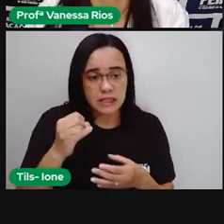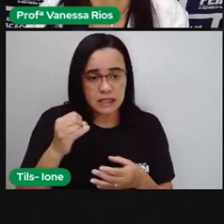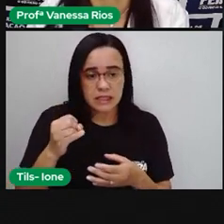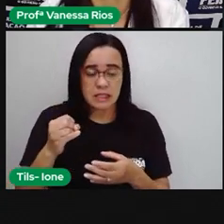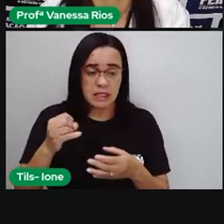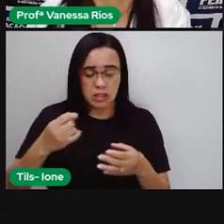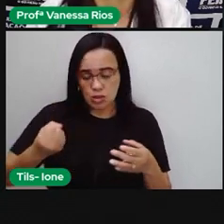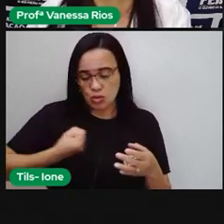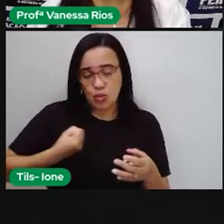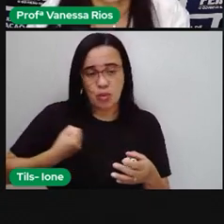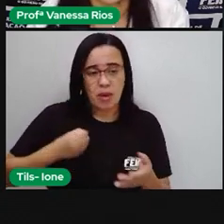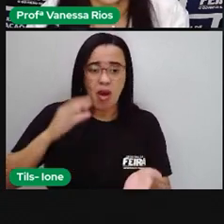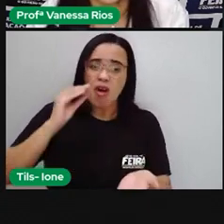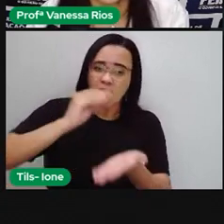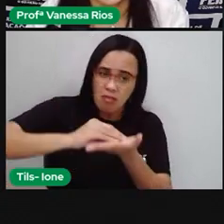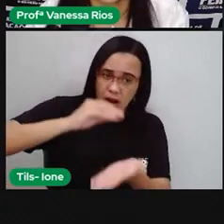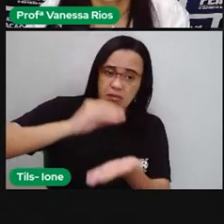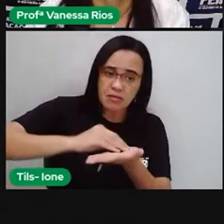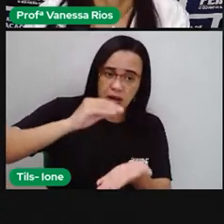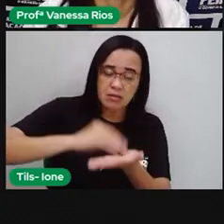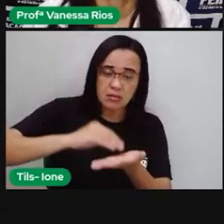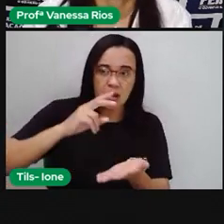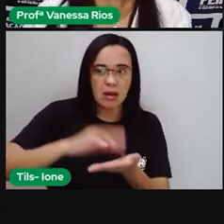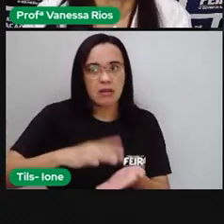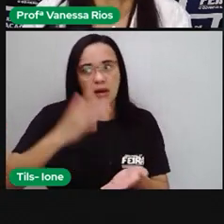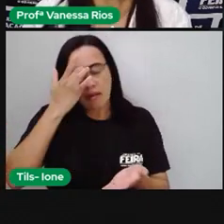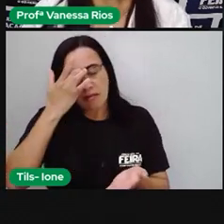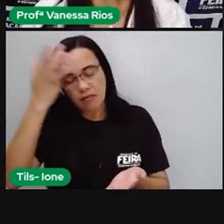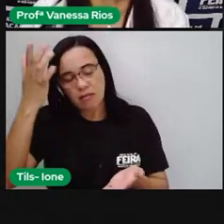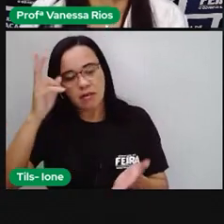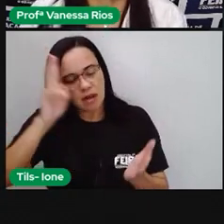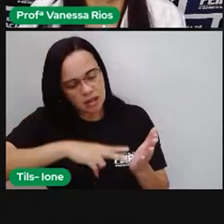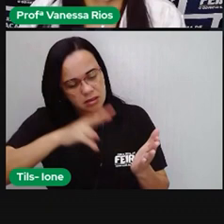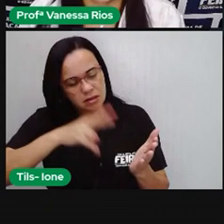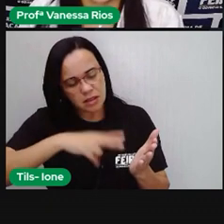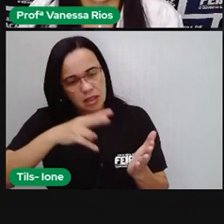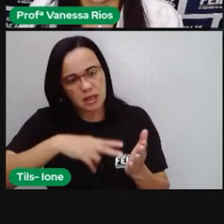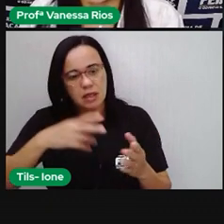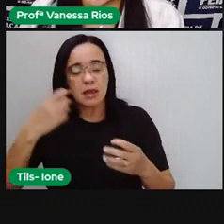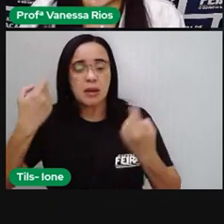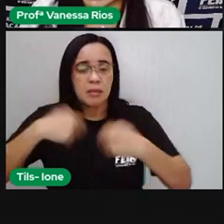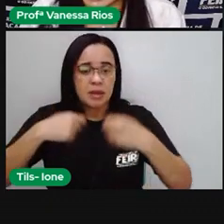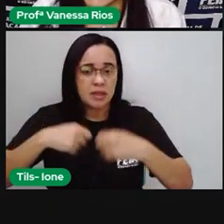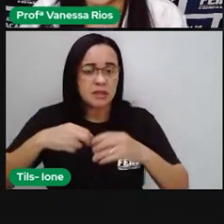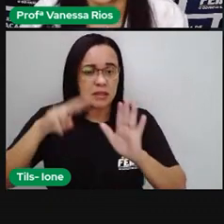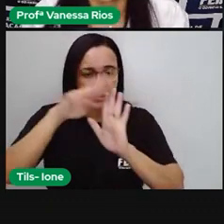eles sejam lidos aí com mais facilidade. Então, o a gente observa? Aqui tem uma reta numérica, não é?